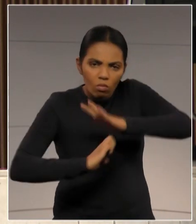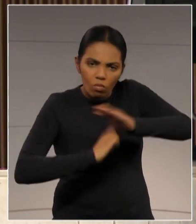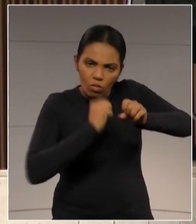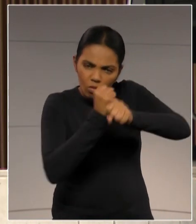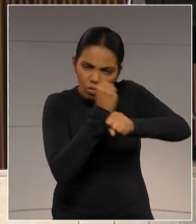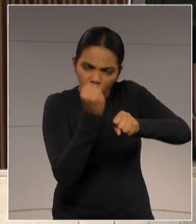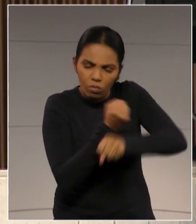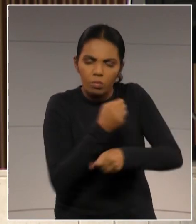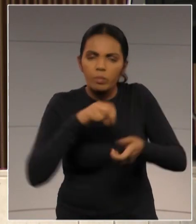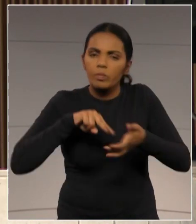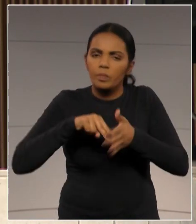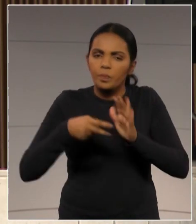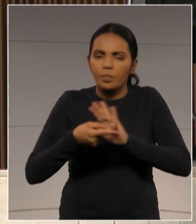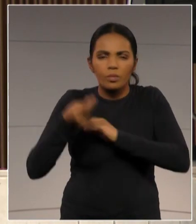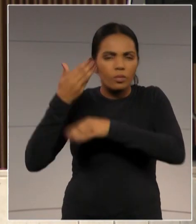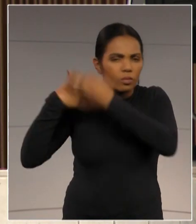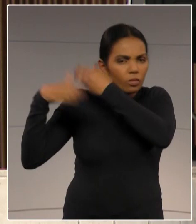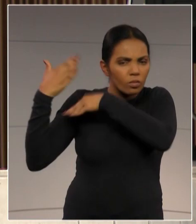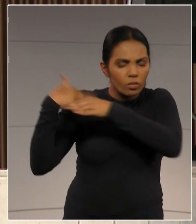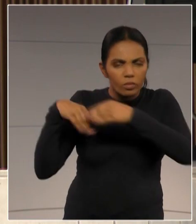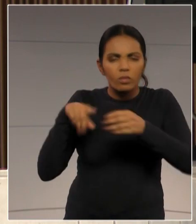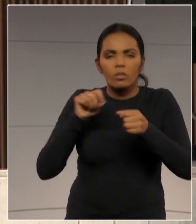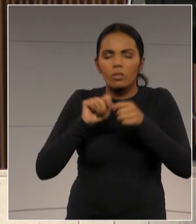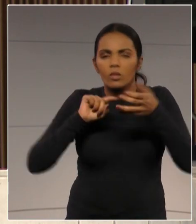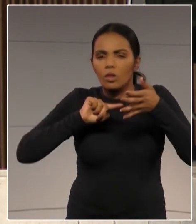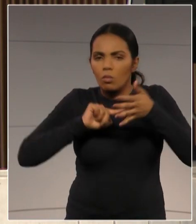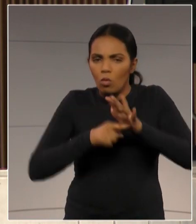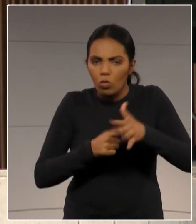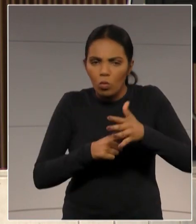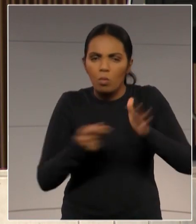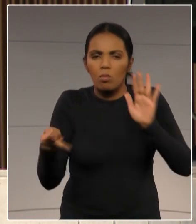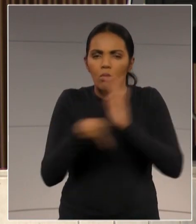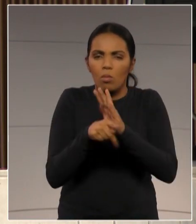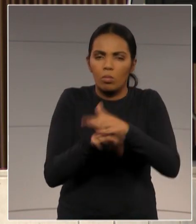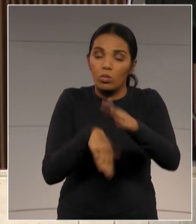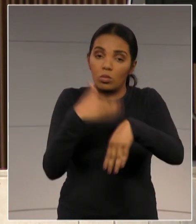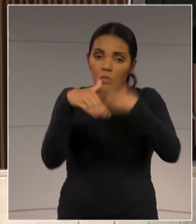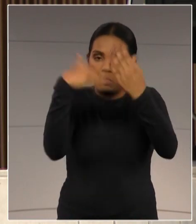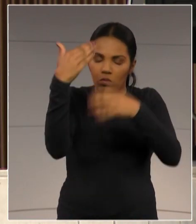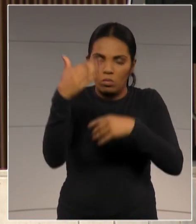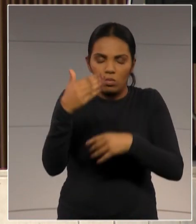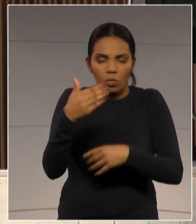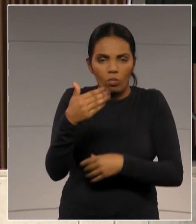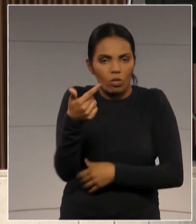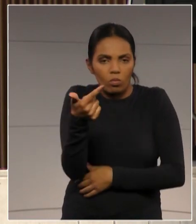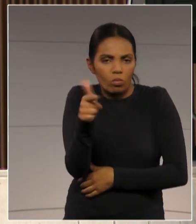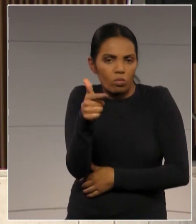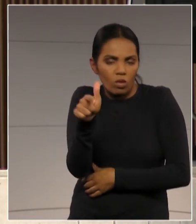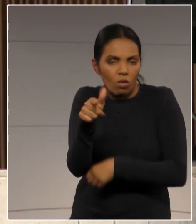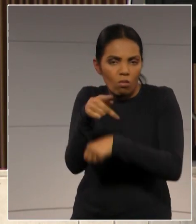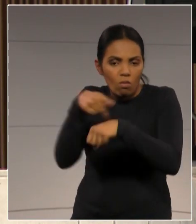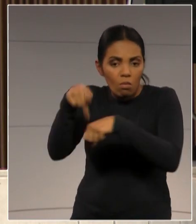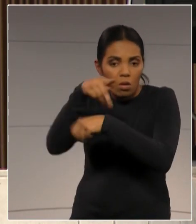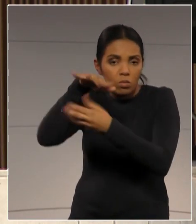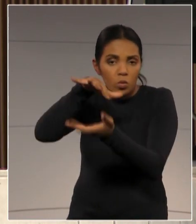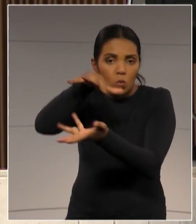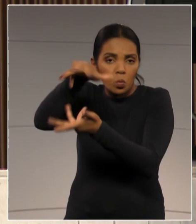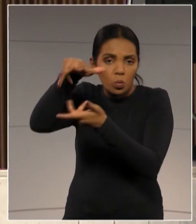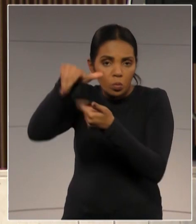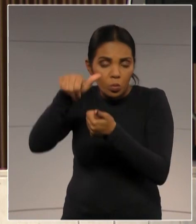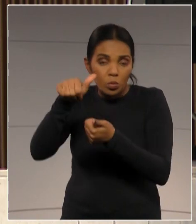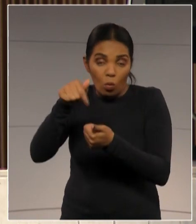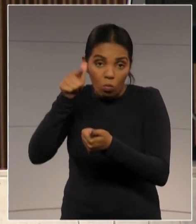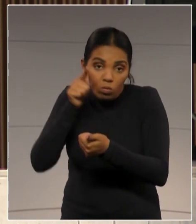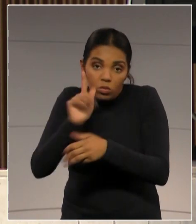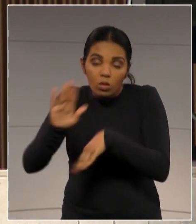foram no período anterior, os motores do nosso desenvolvimento. Nenhum país do mundo tem desenvolvimento se